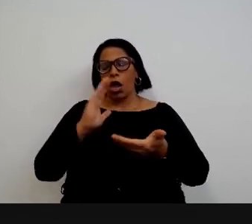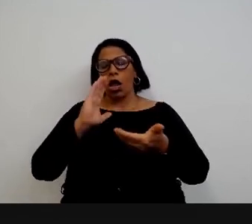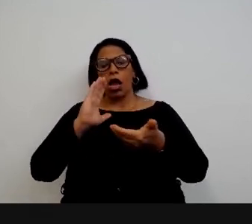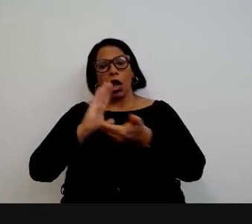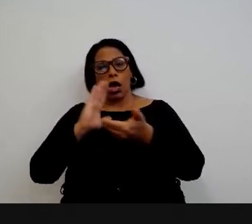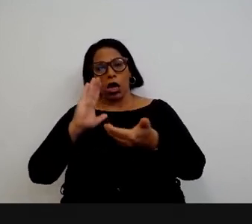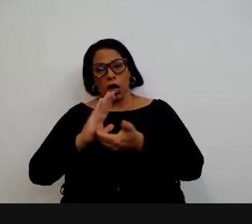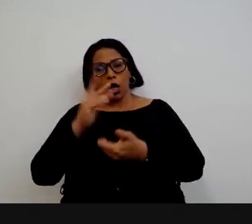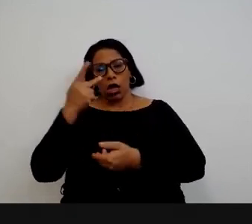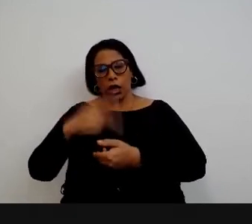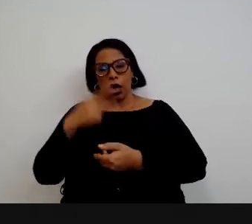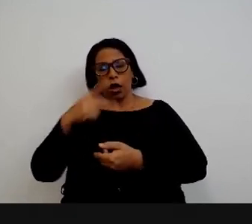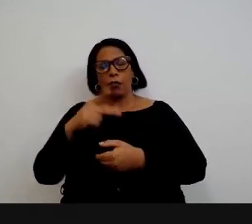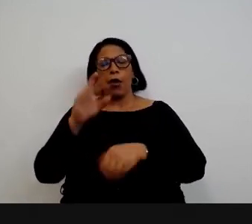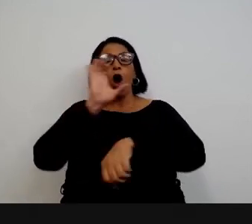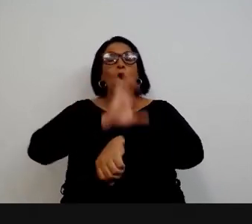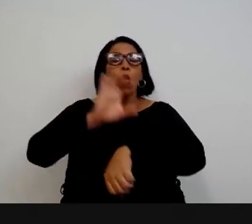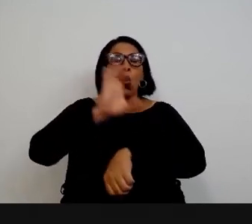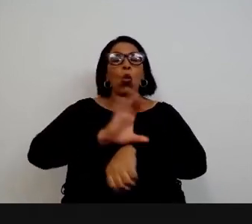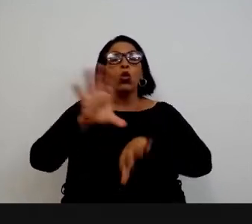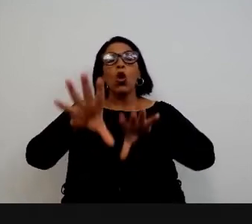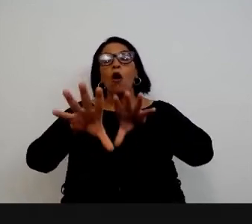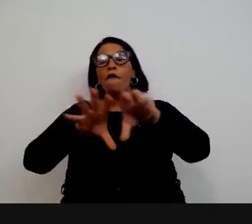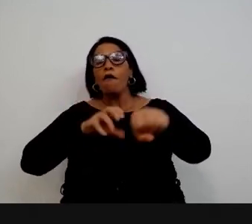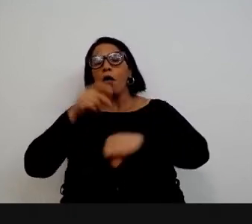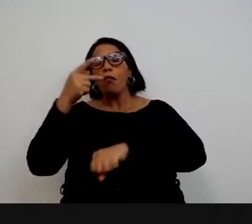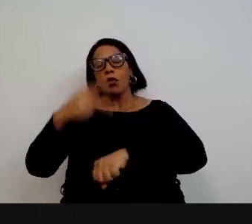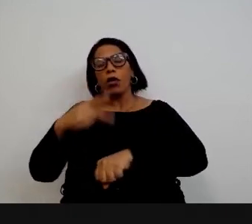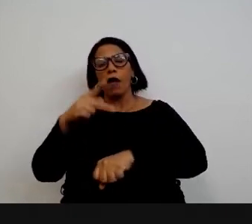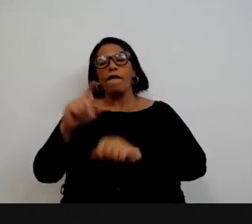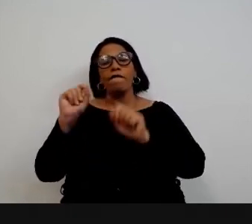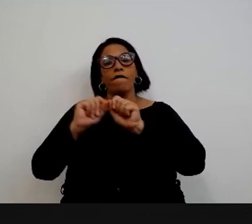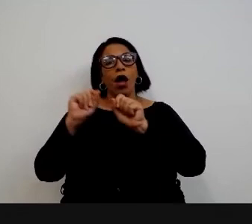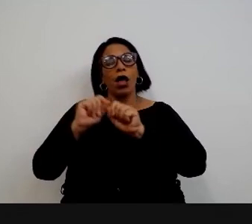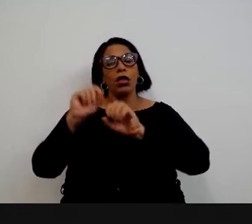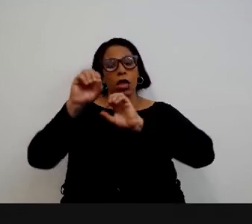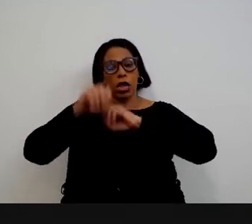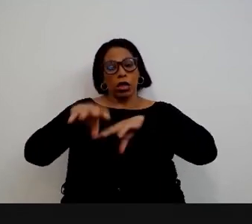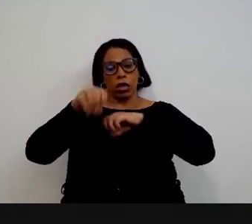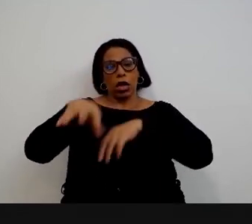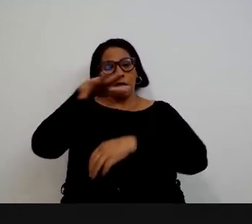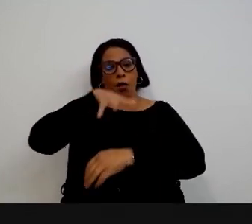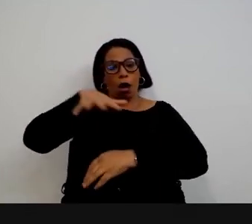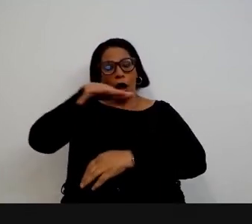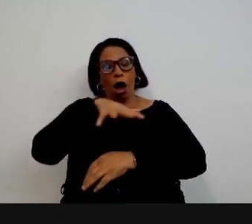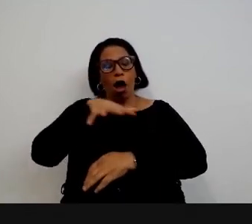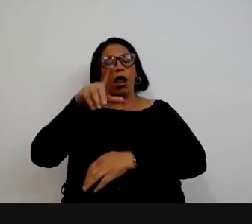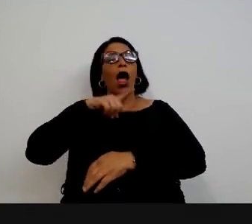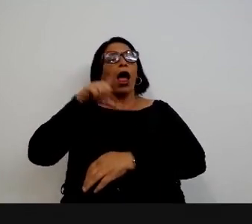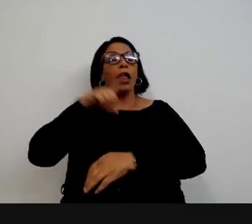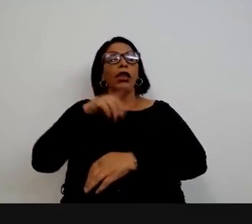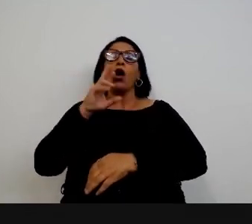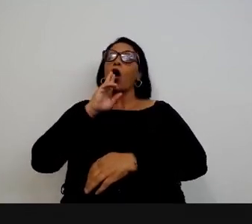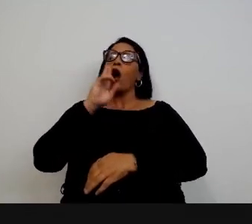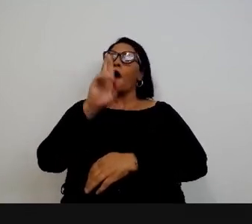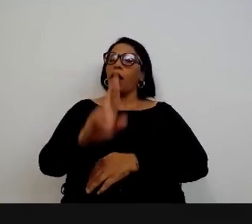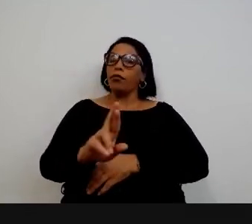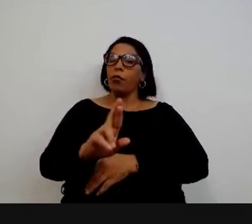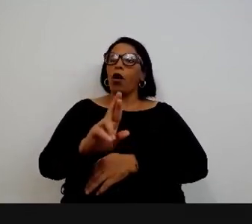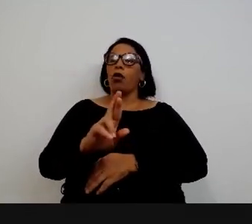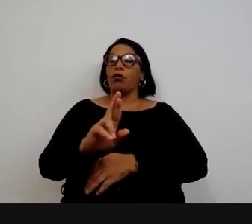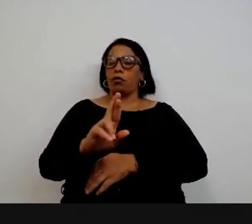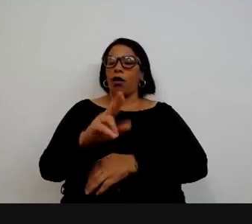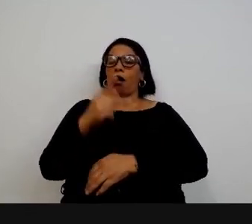curso cada ação que a gente realiza ela a ação educacional ela tem um reflexo no que a